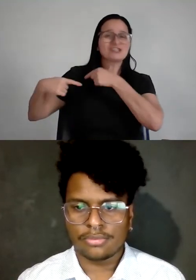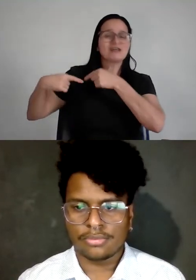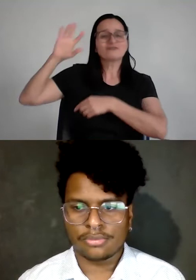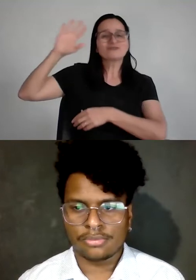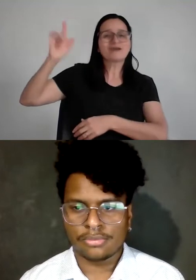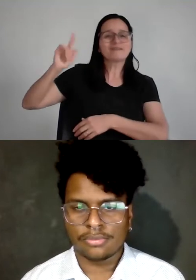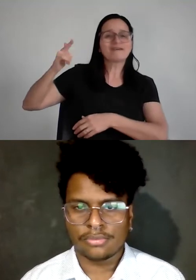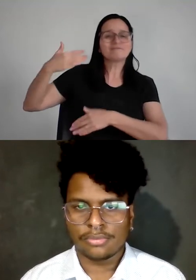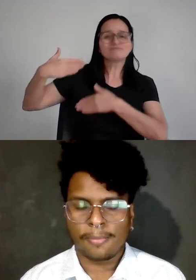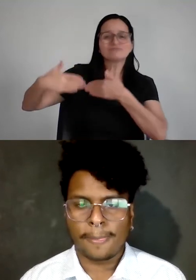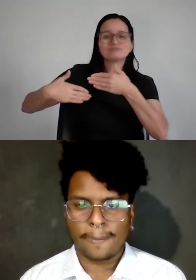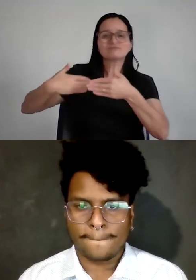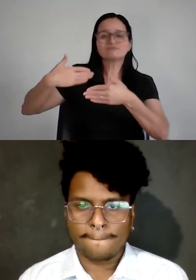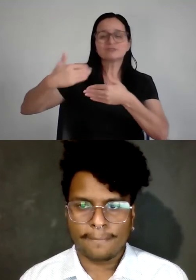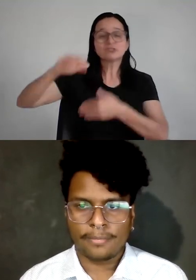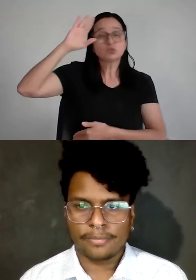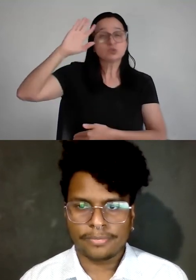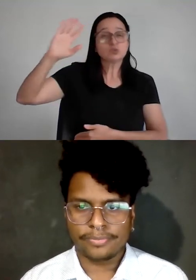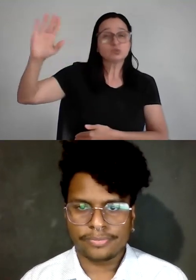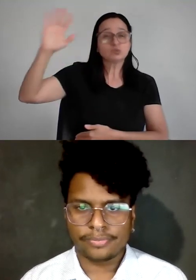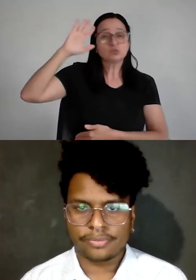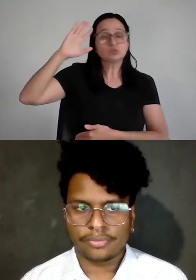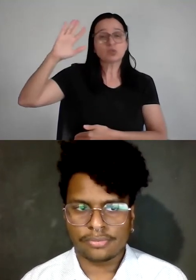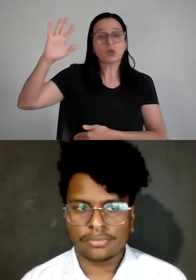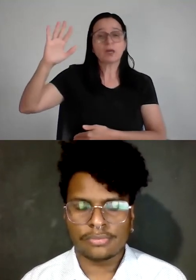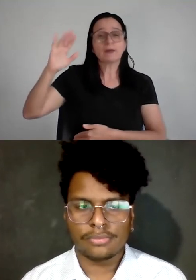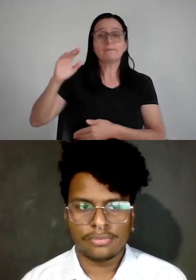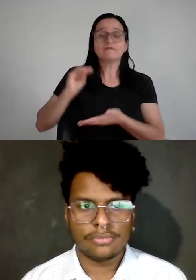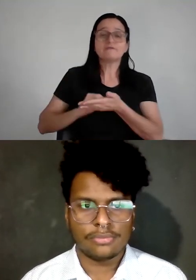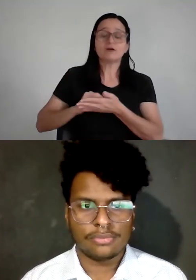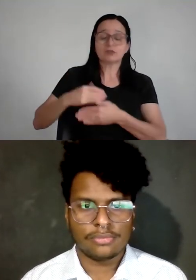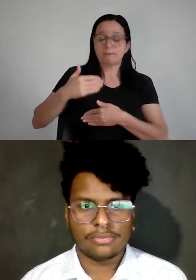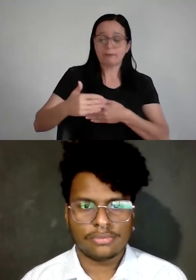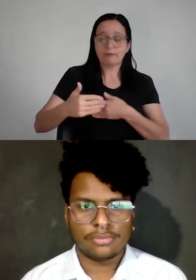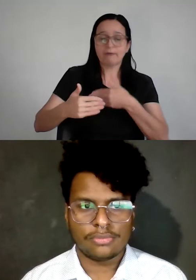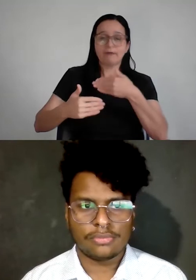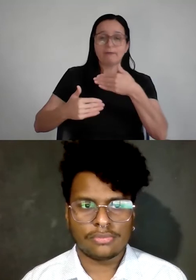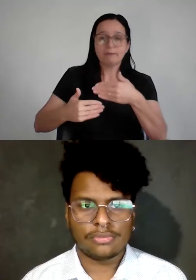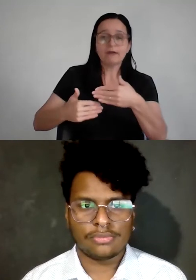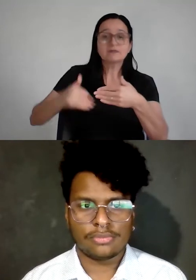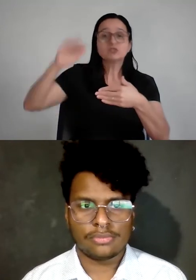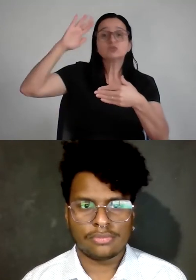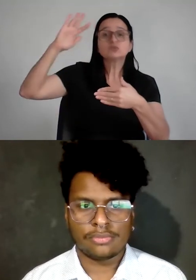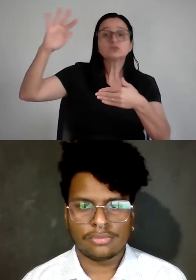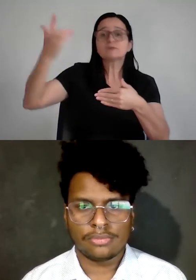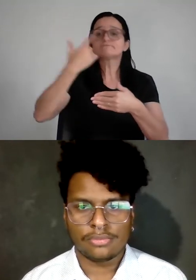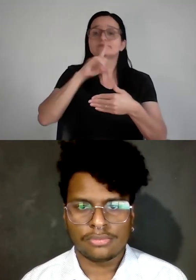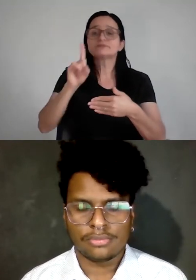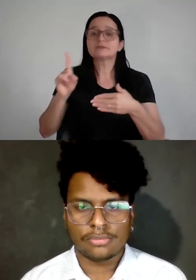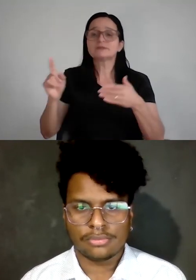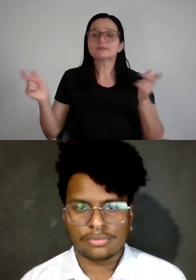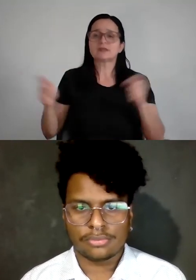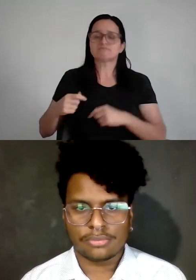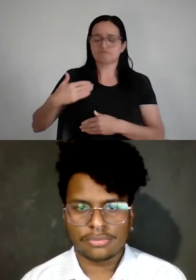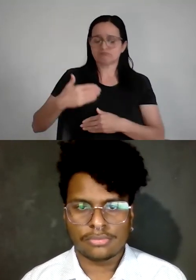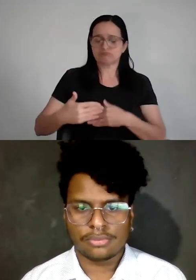só que aí o ferro é a tua vida, porque você sonha grande demais, não dá passo nenhum, e aí você se frustra porque você não conseguiu alcançar uma coisa que você não trabalhou, não plantou